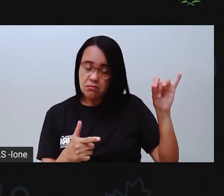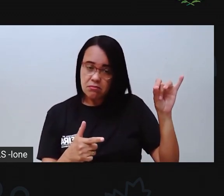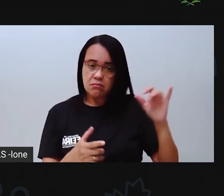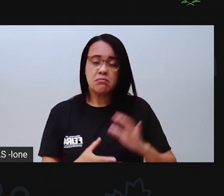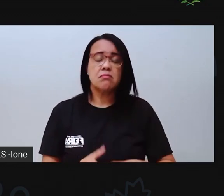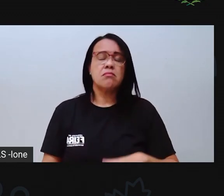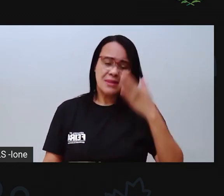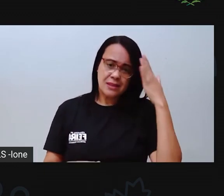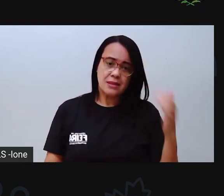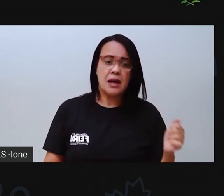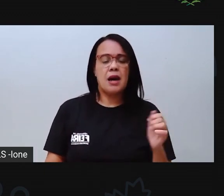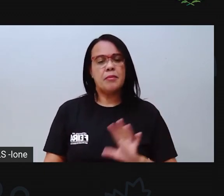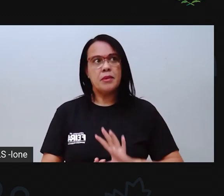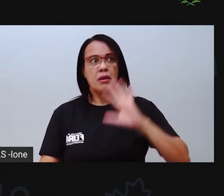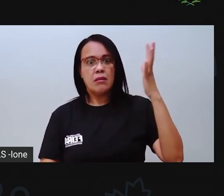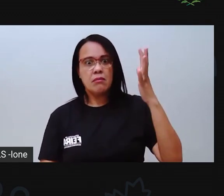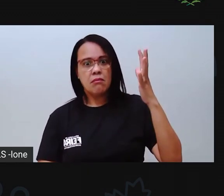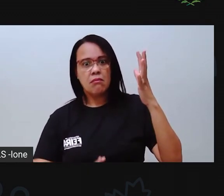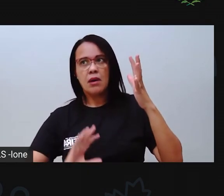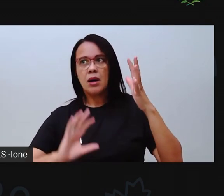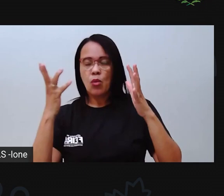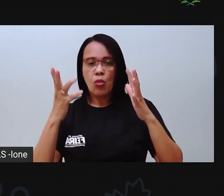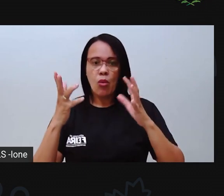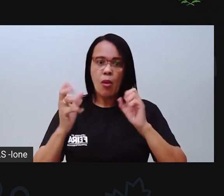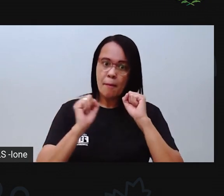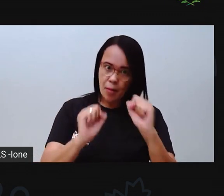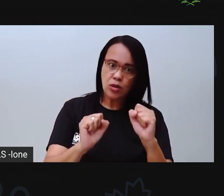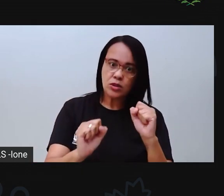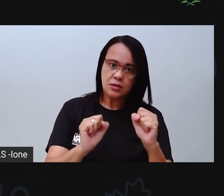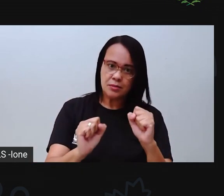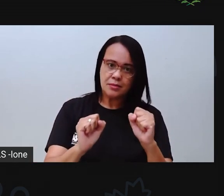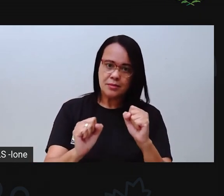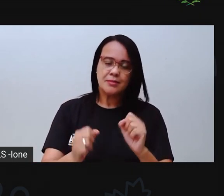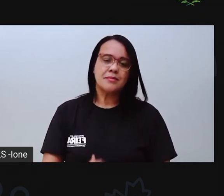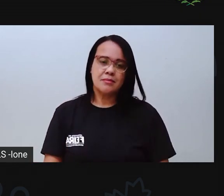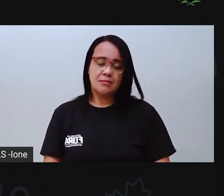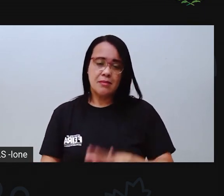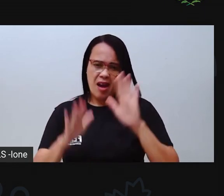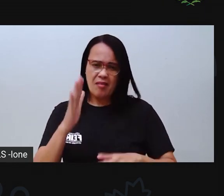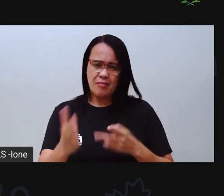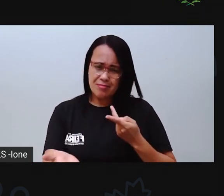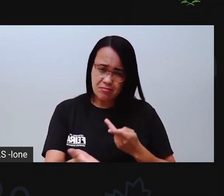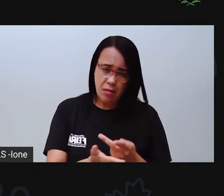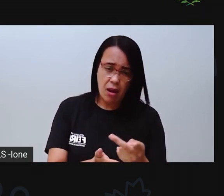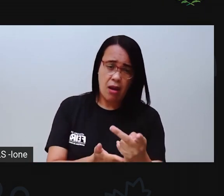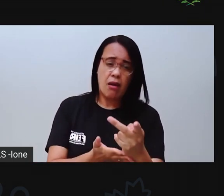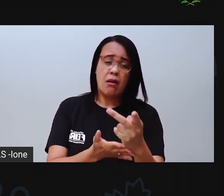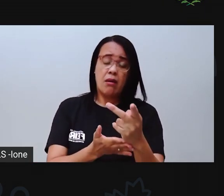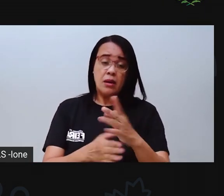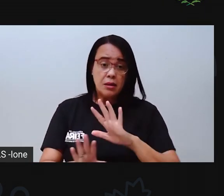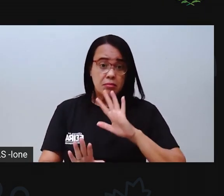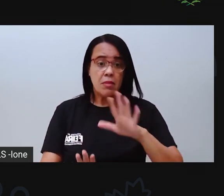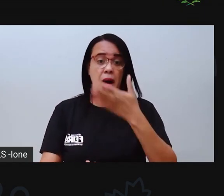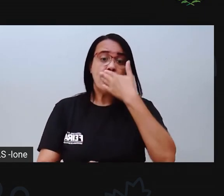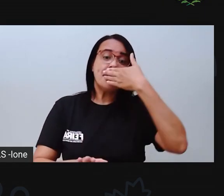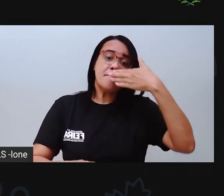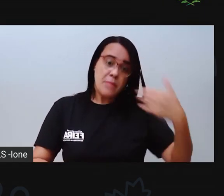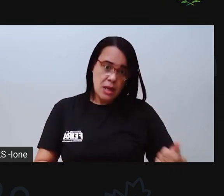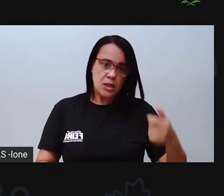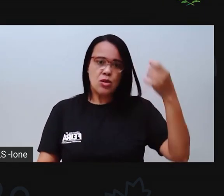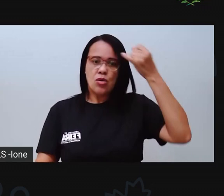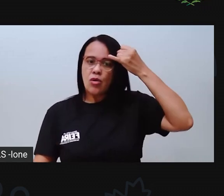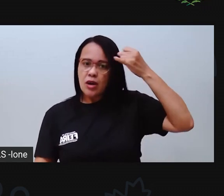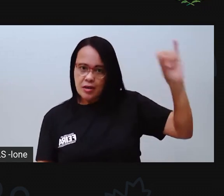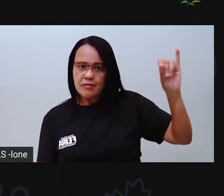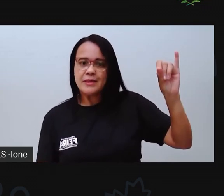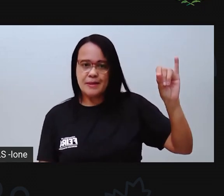gente pode acontecer. A PRO já se cortou. Já caiu. Mas a gente pode evitar, né? Que eles sejam